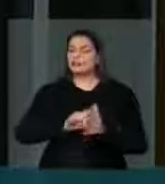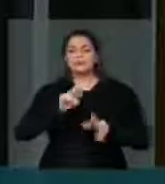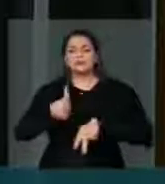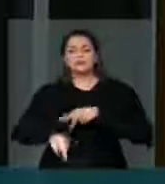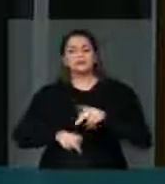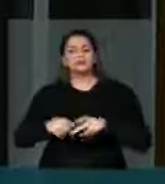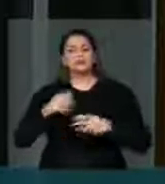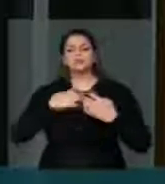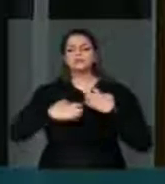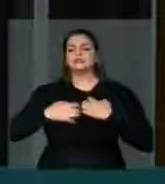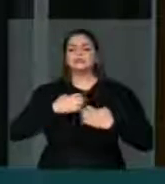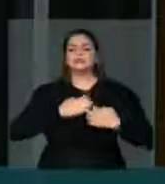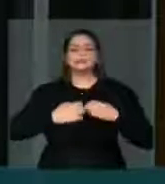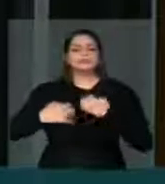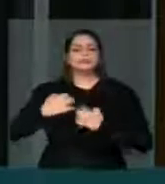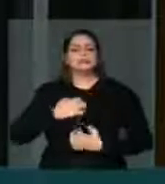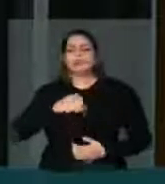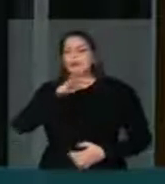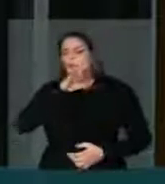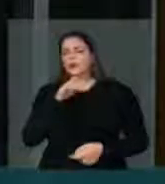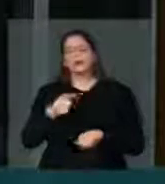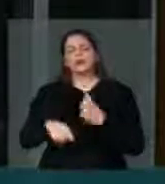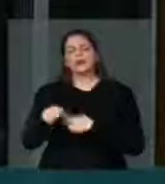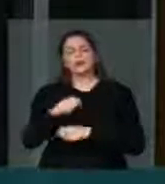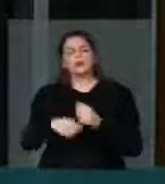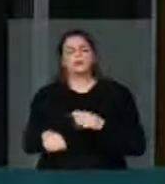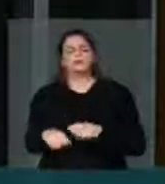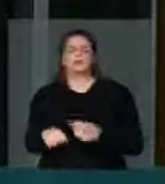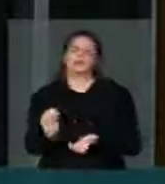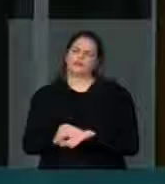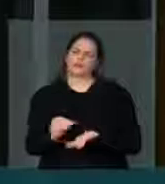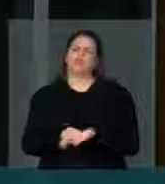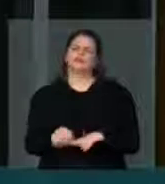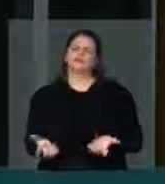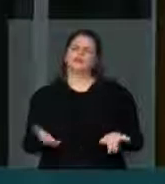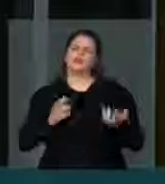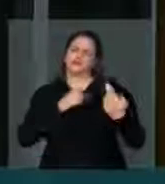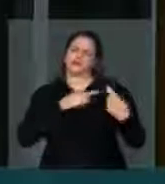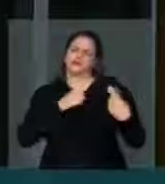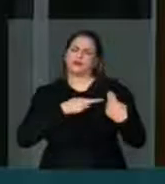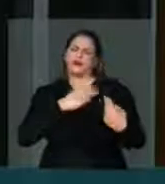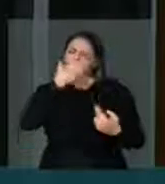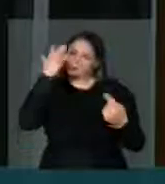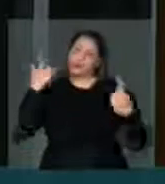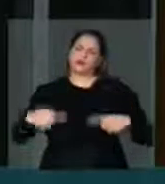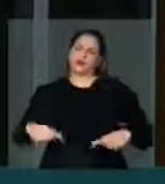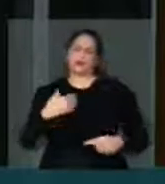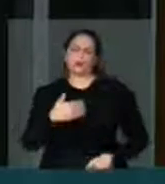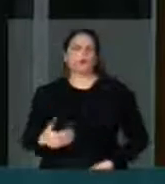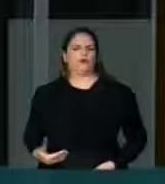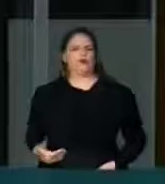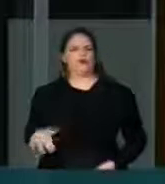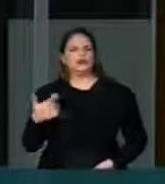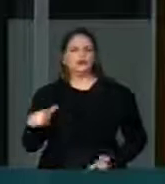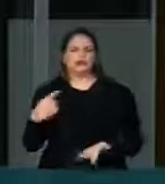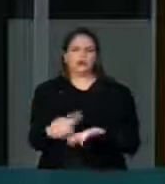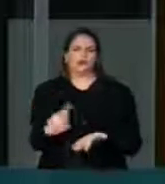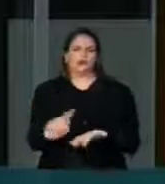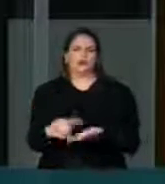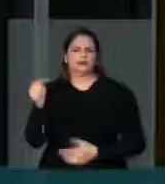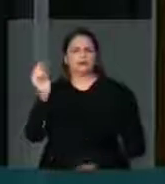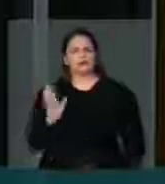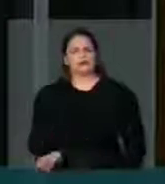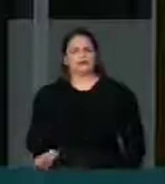expectativas negativas para a economia e criam uma certa irresponsabilidade de setores oposicionistas que não comprometidos com o país